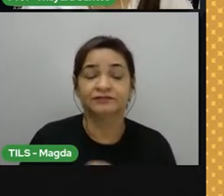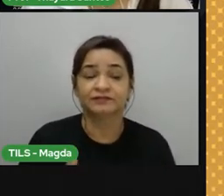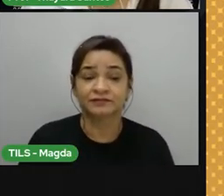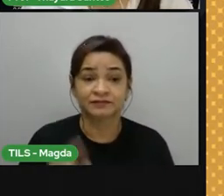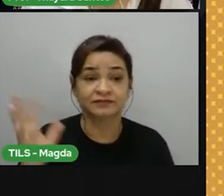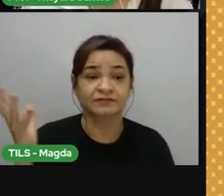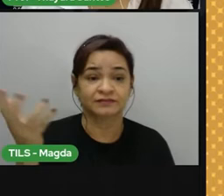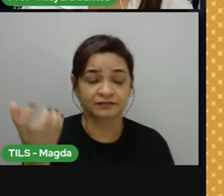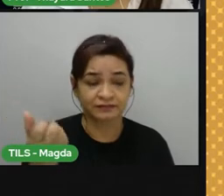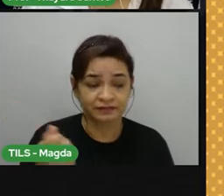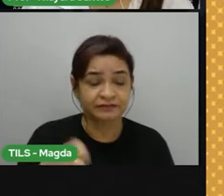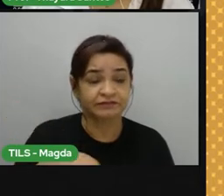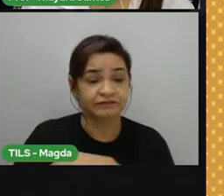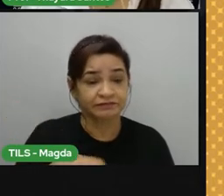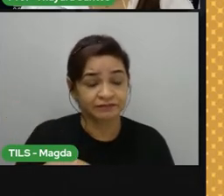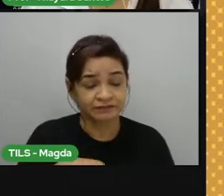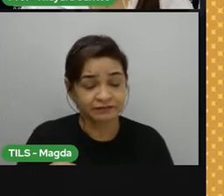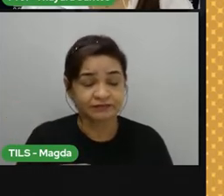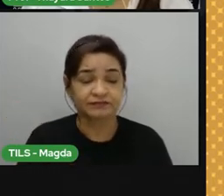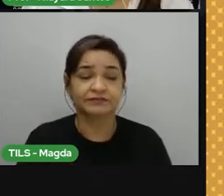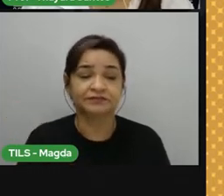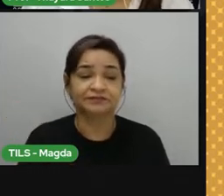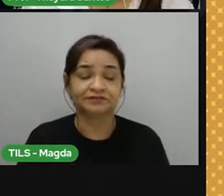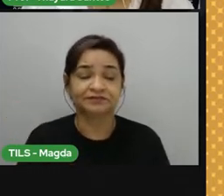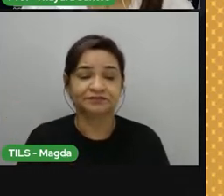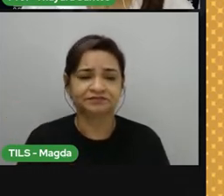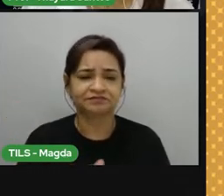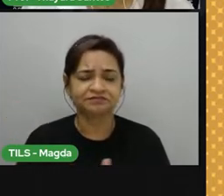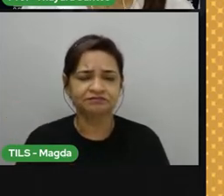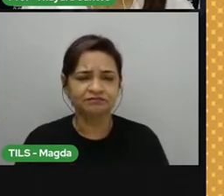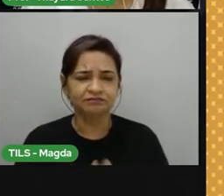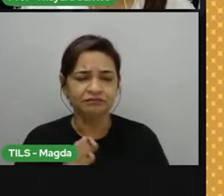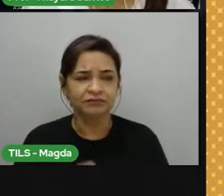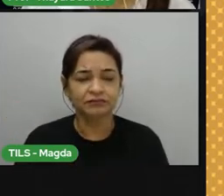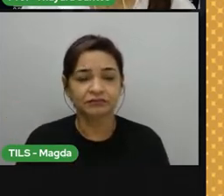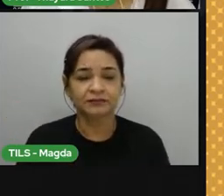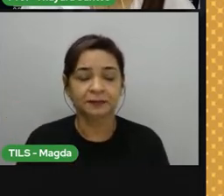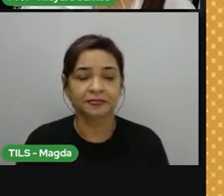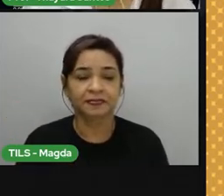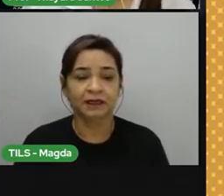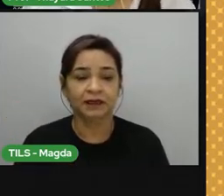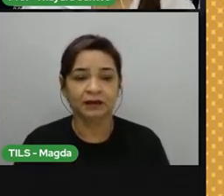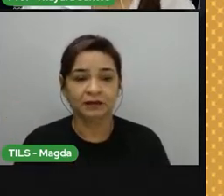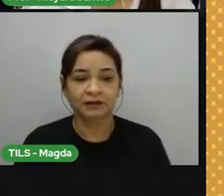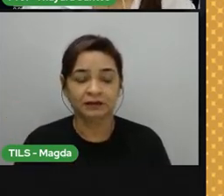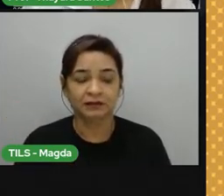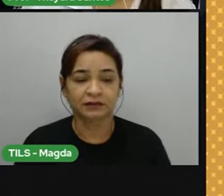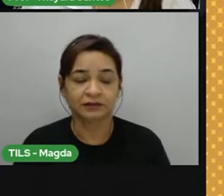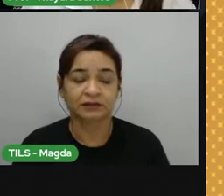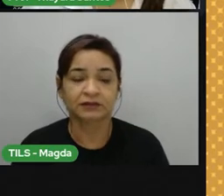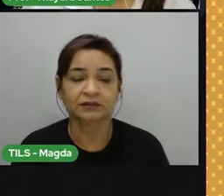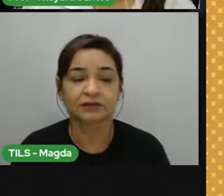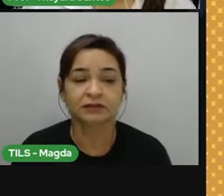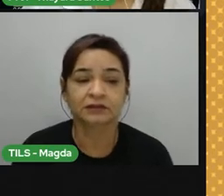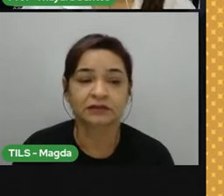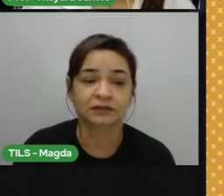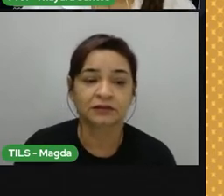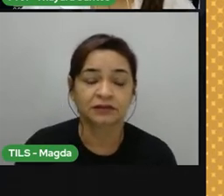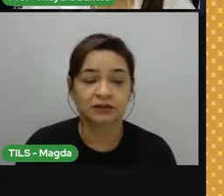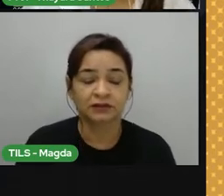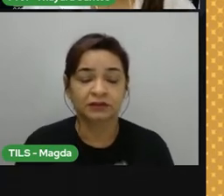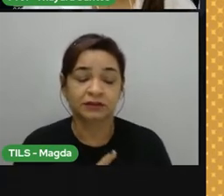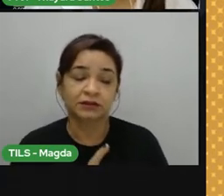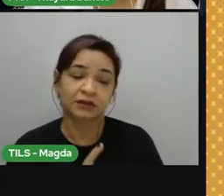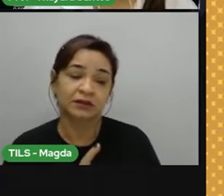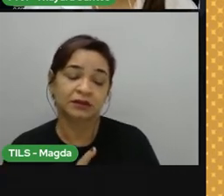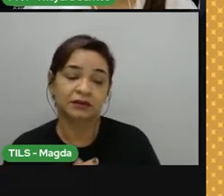culinária. Sem falar que, até com relação aos mariscos, por exemplo. Em uma época